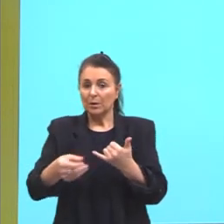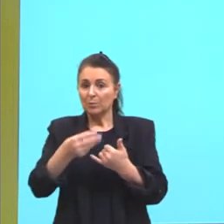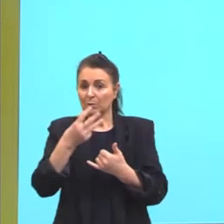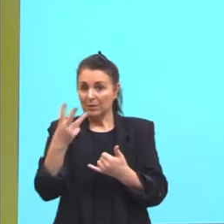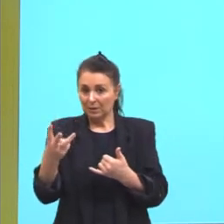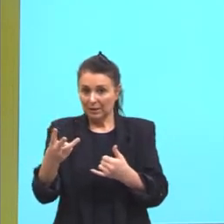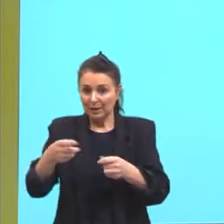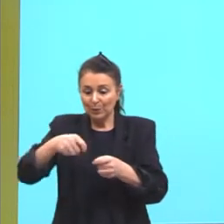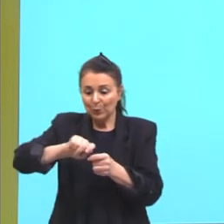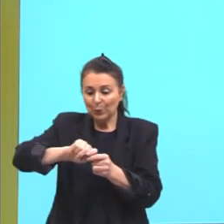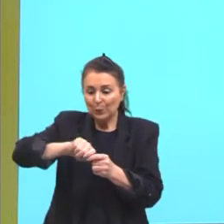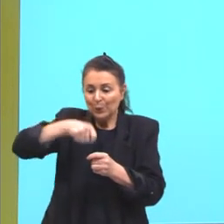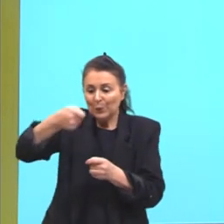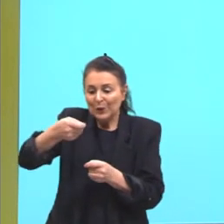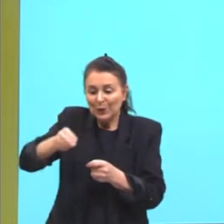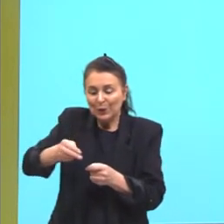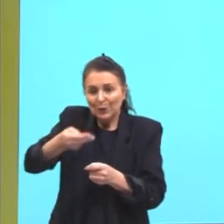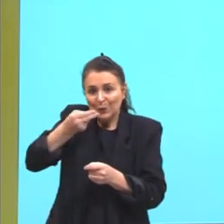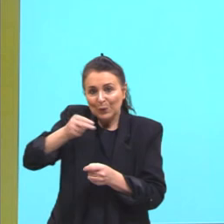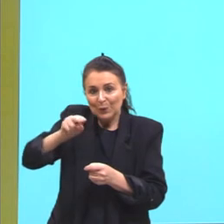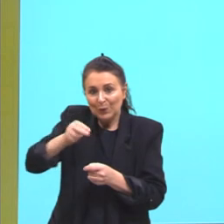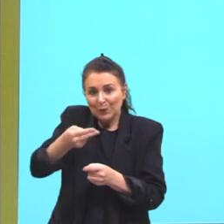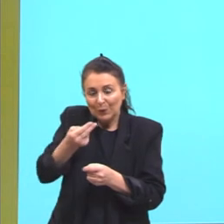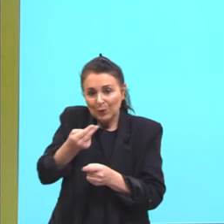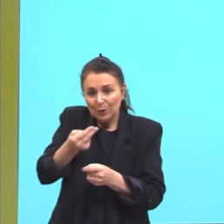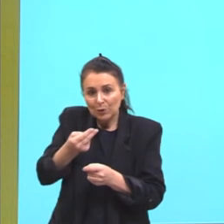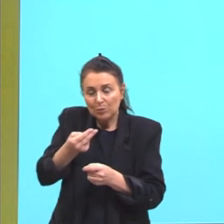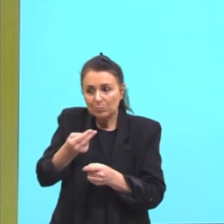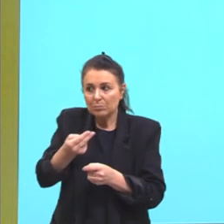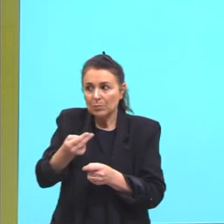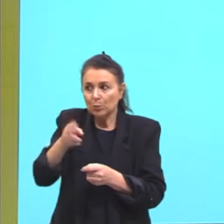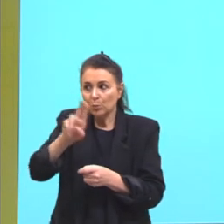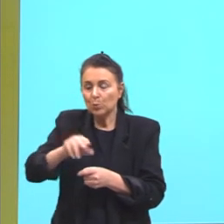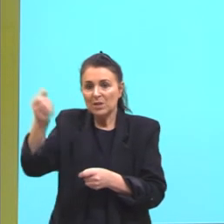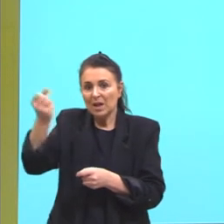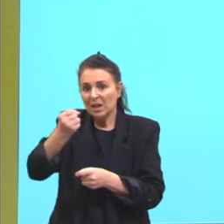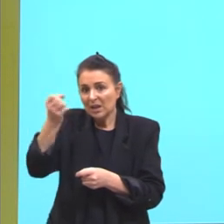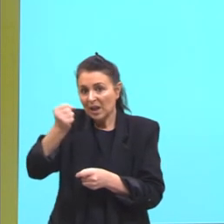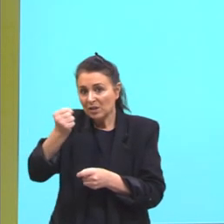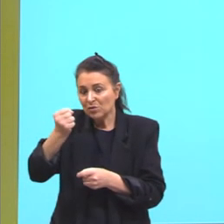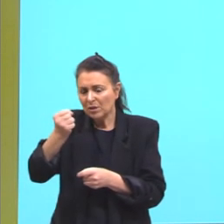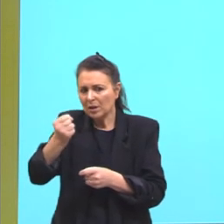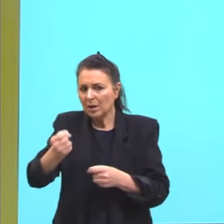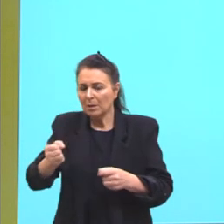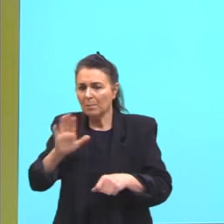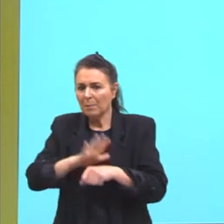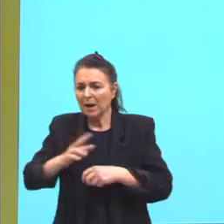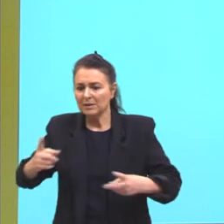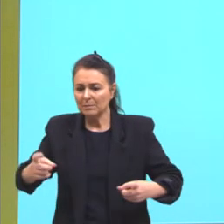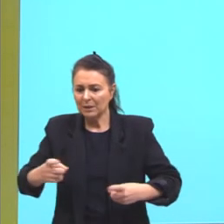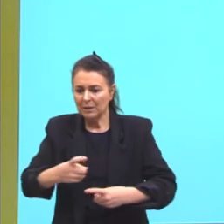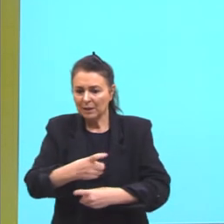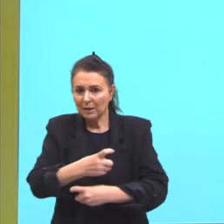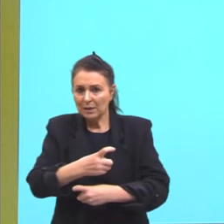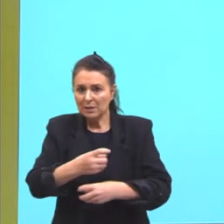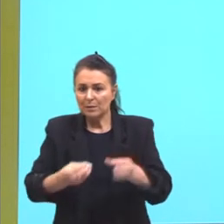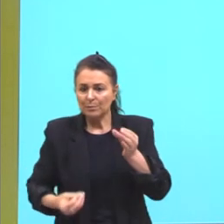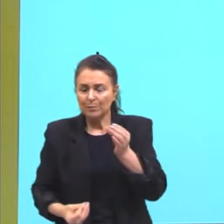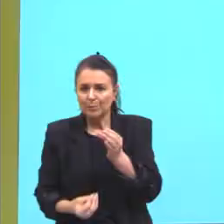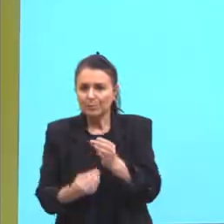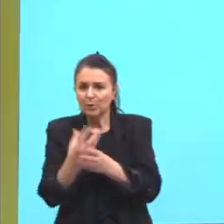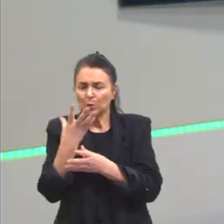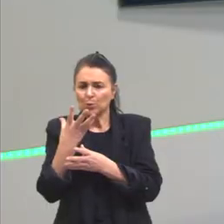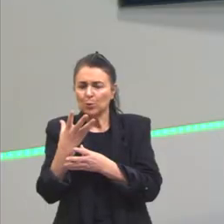iogurtes, adiciona-se leite ao leite, bactérias produtoras de enzimas.